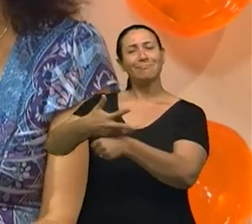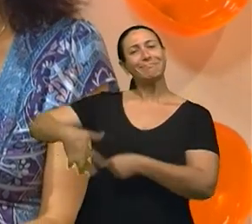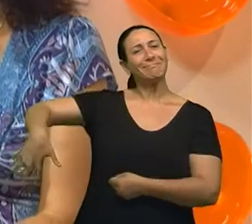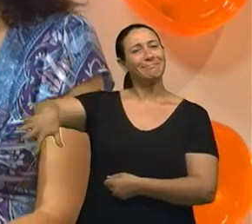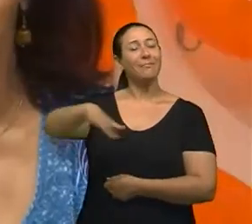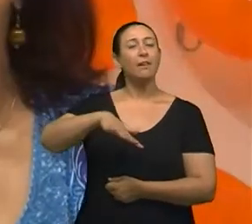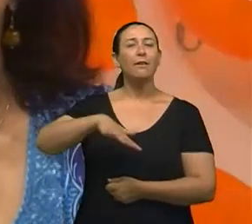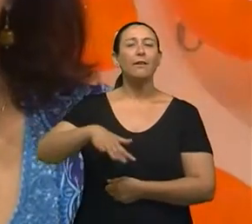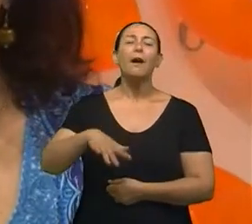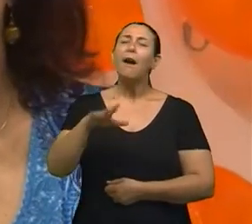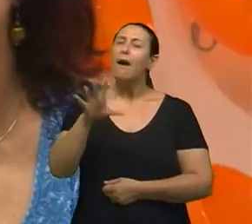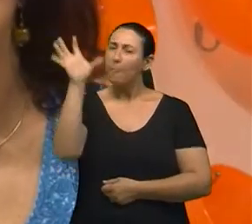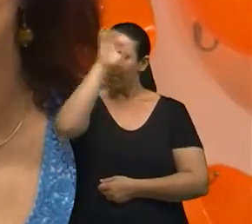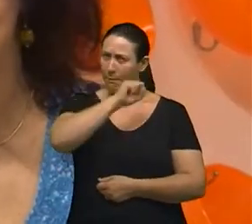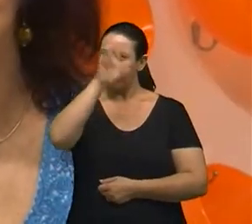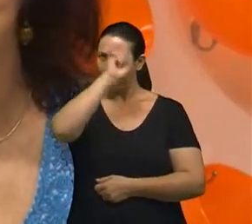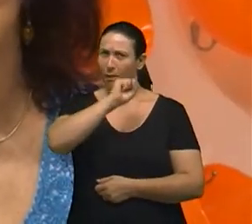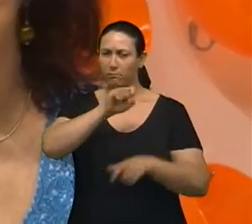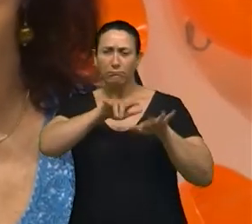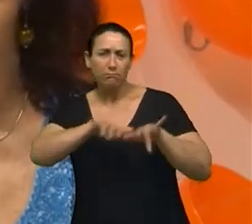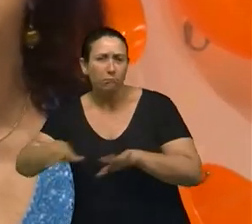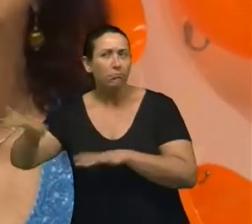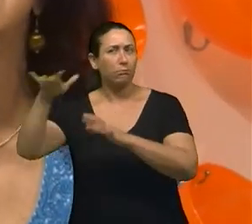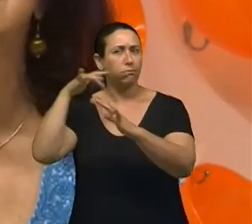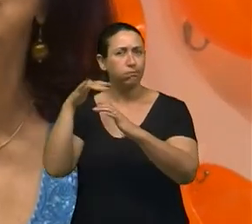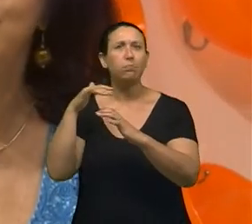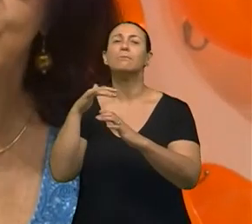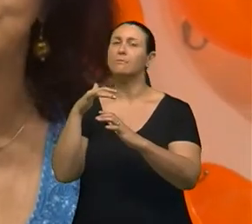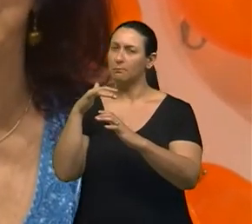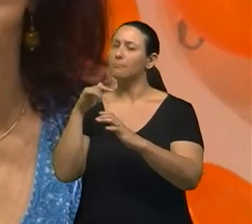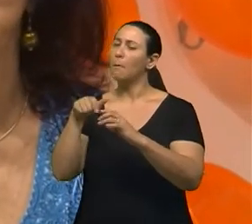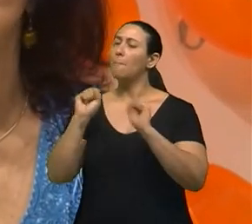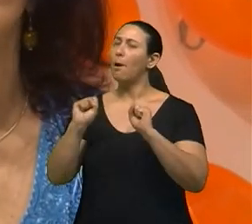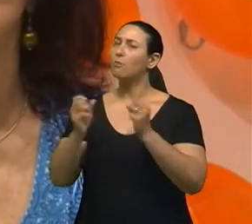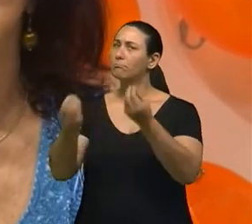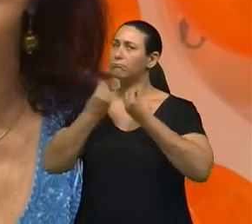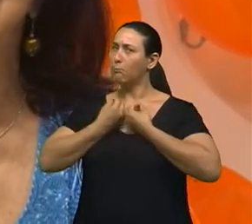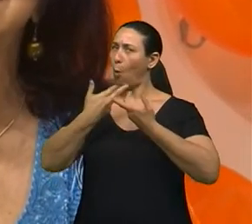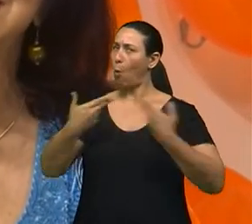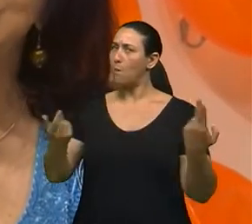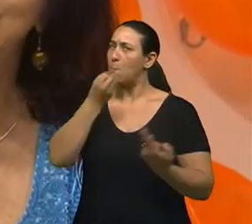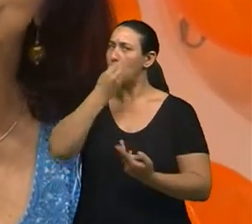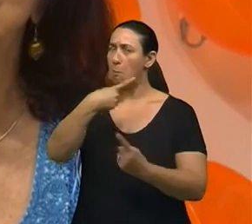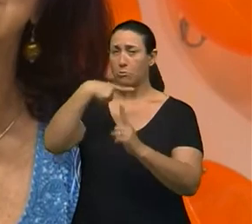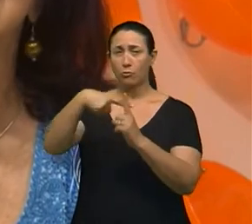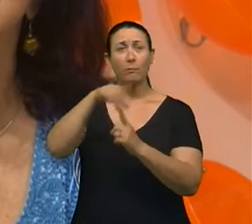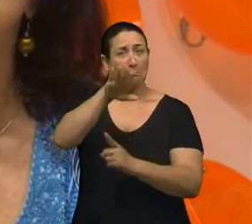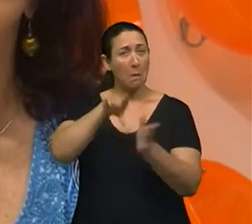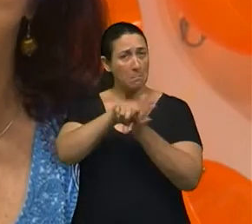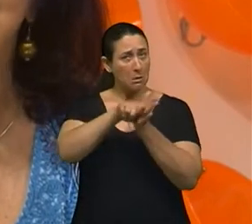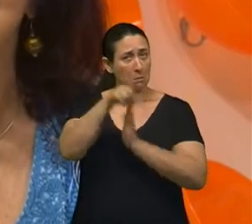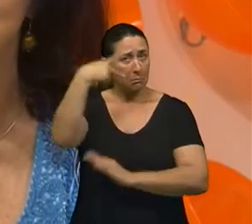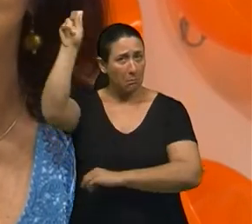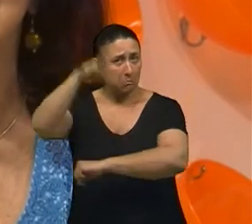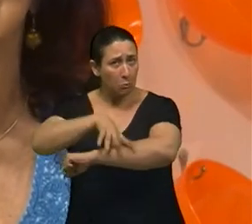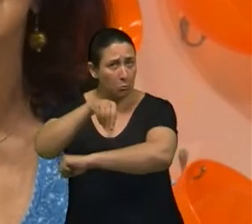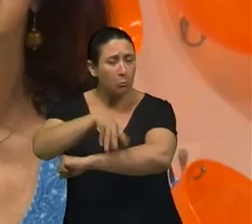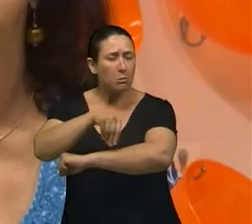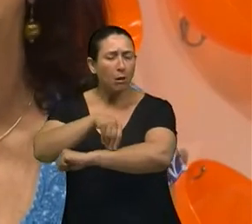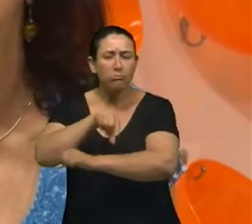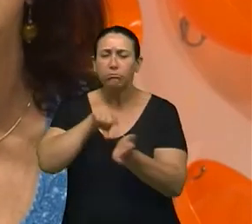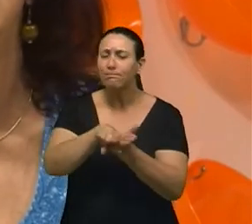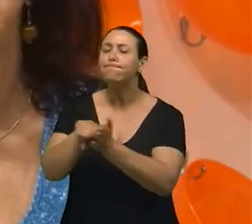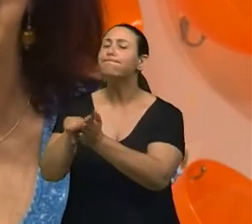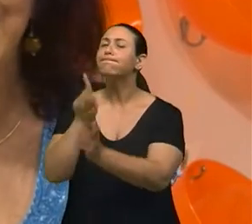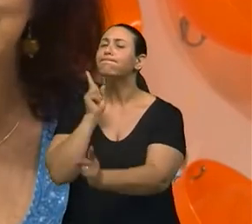idade. Aprender a tocar um instrumento musical pode trazer muitos benefícios. Pesquisadores da Universidade de Zurique, na Suíça,